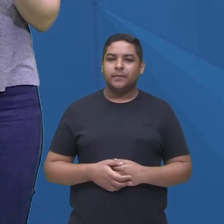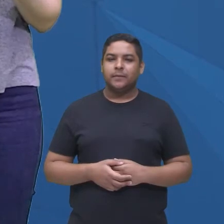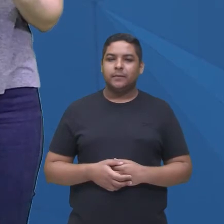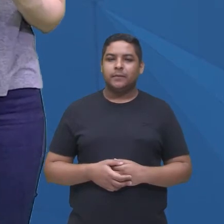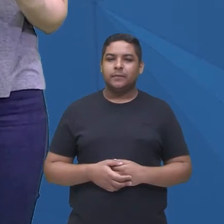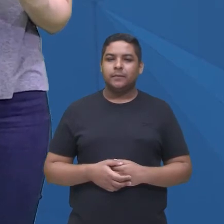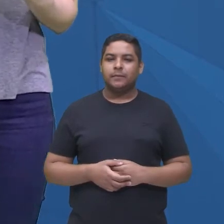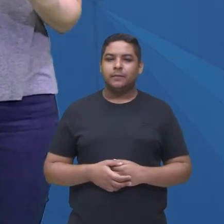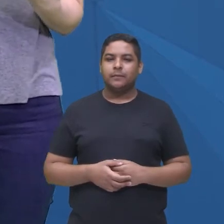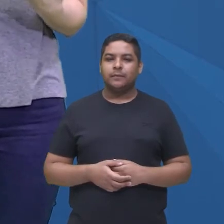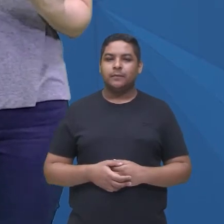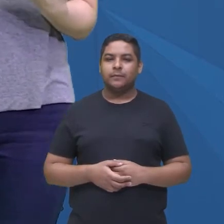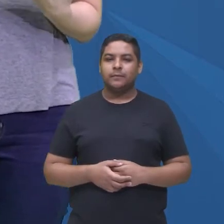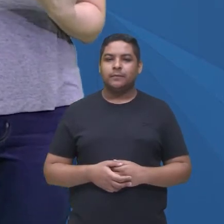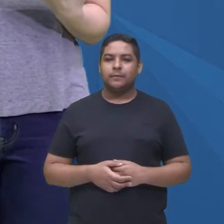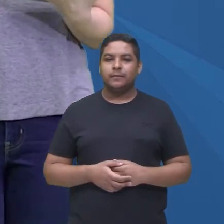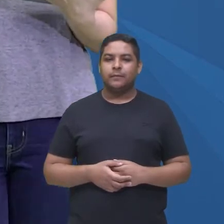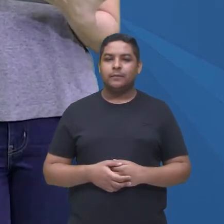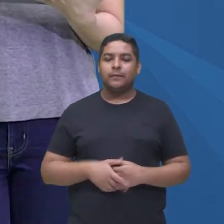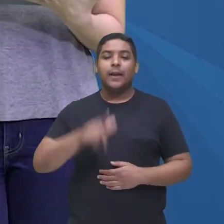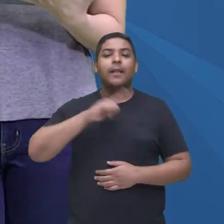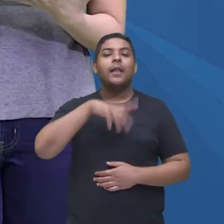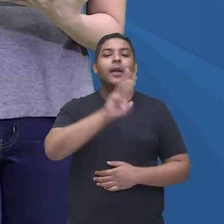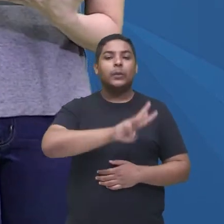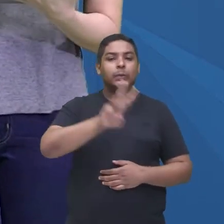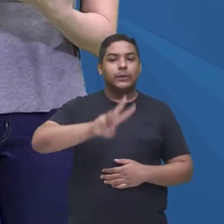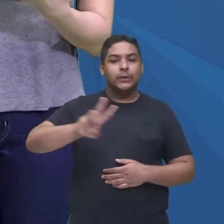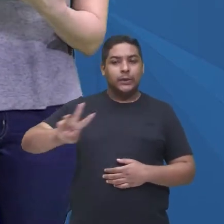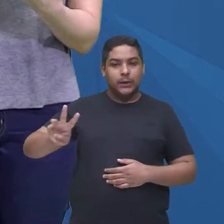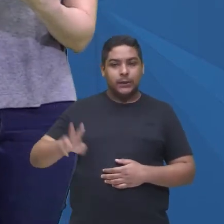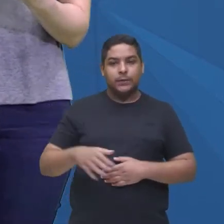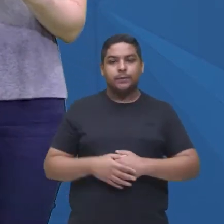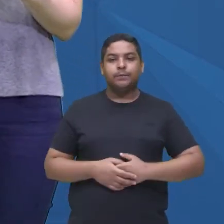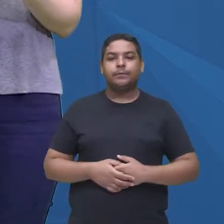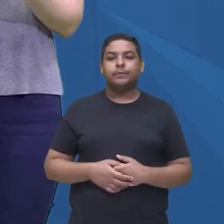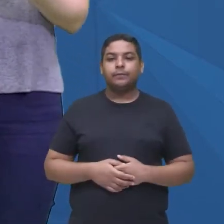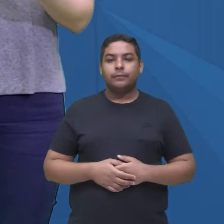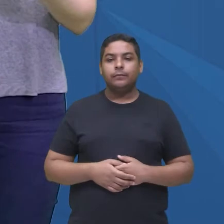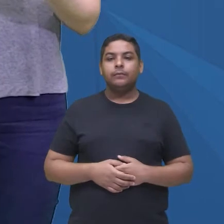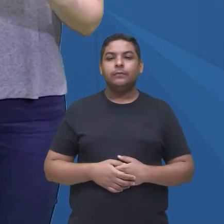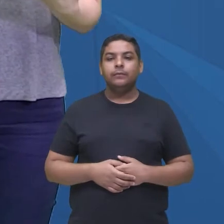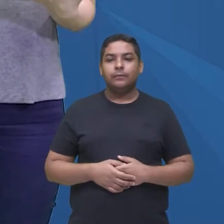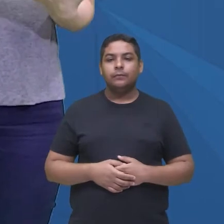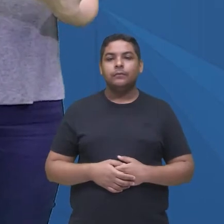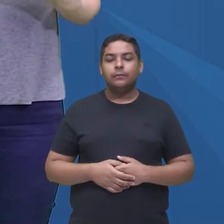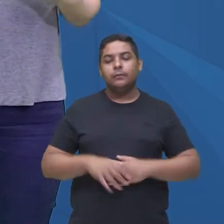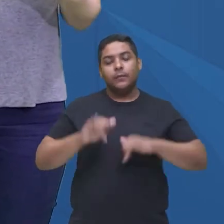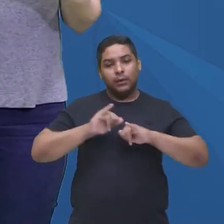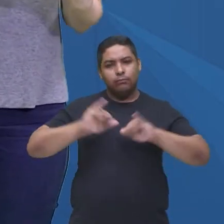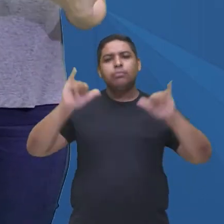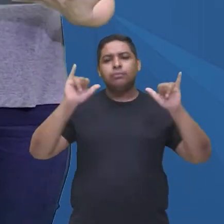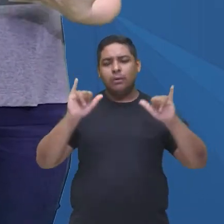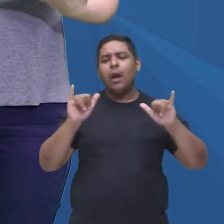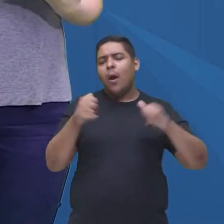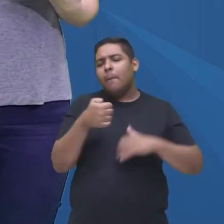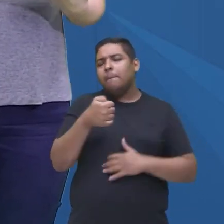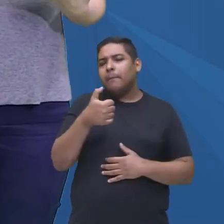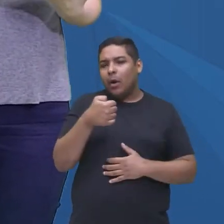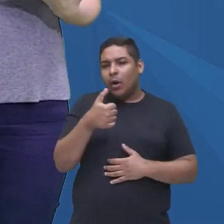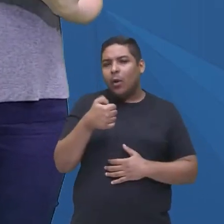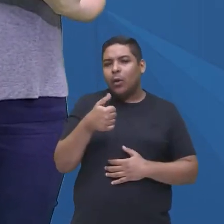Na verdade, gente, eu trouxe aqui um site pra vocês, que conta, né, um pouco, ele faz assim um